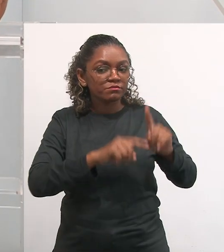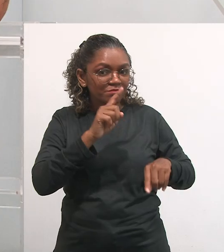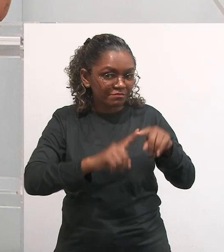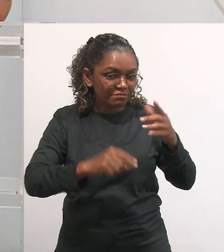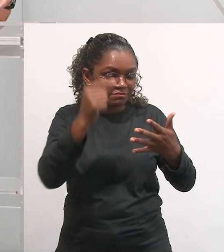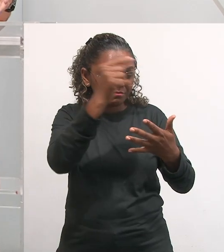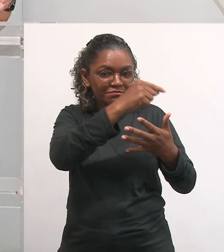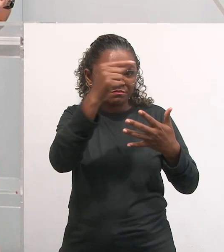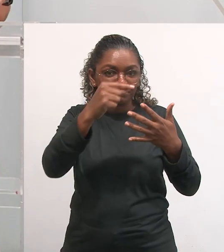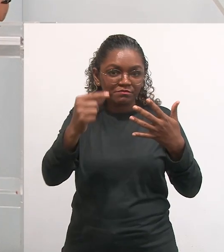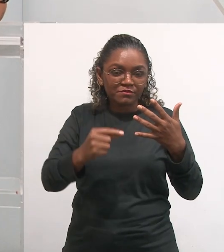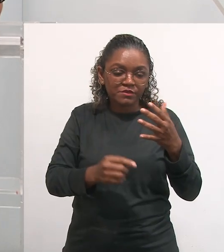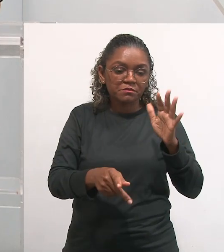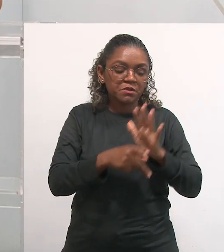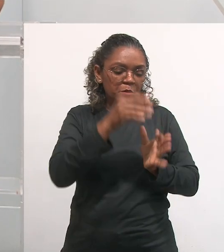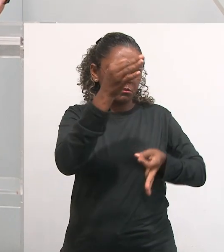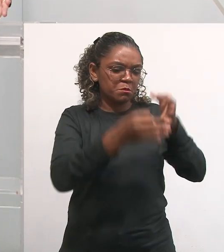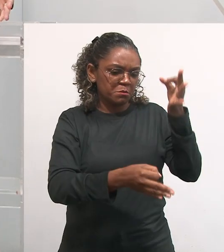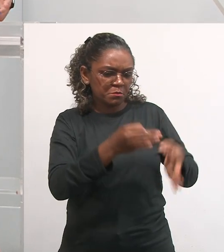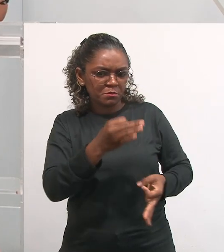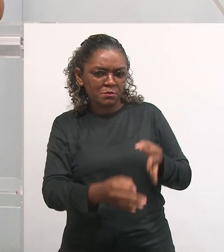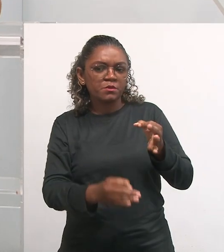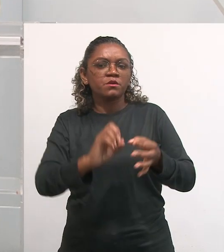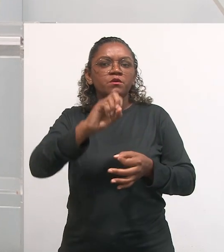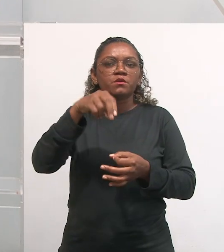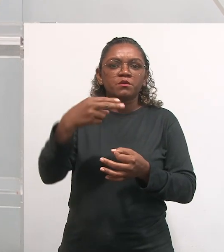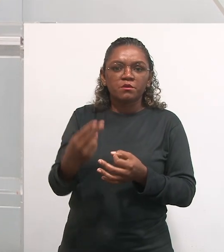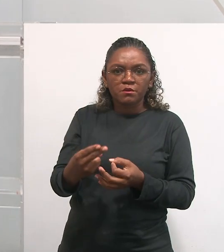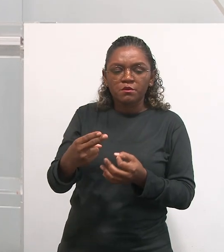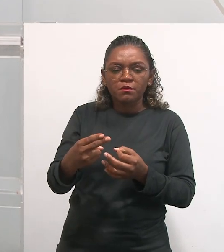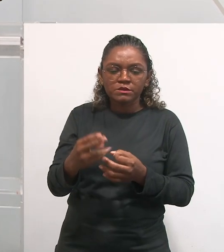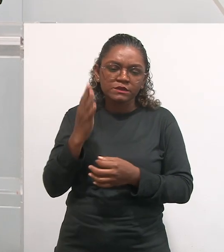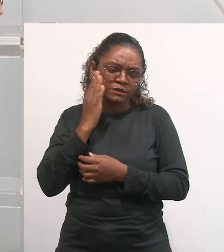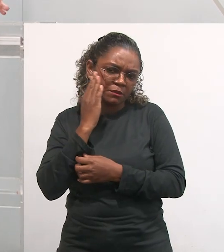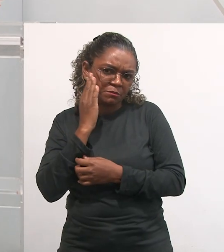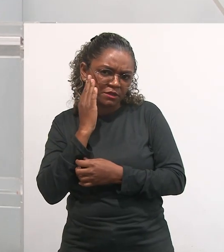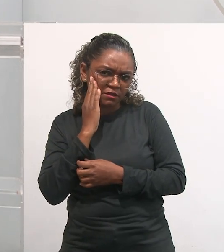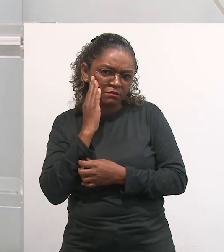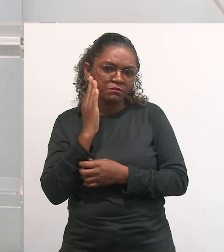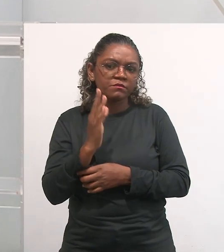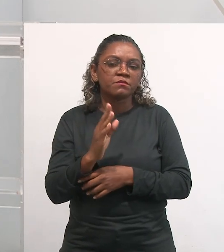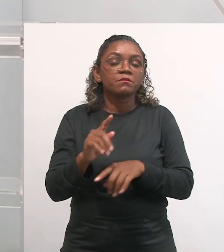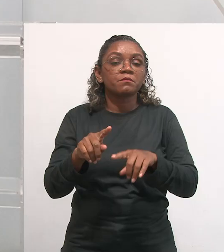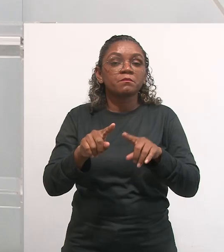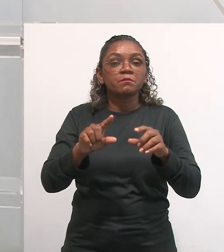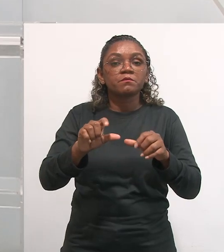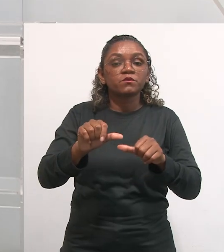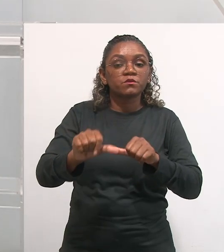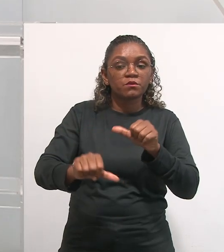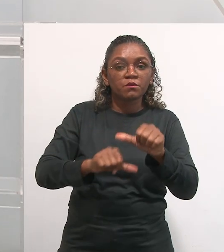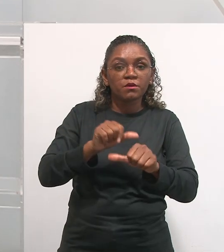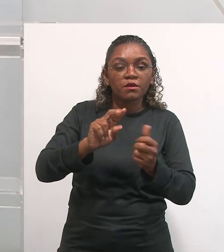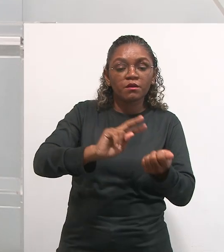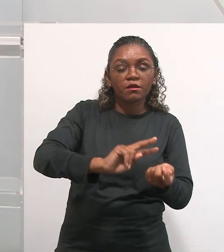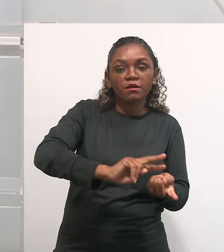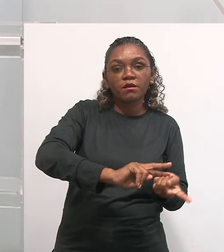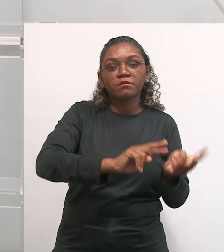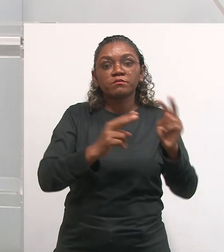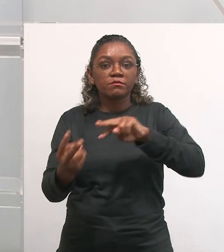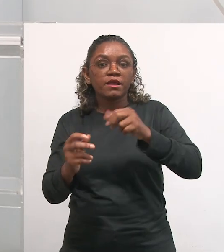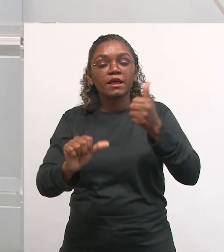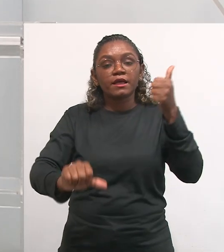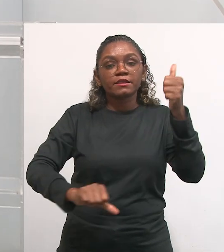puramente de julgamento, puramente de medição, para práticas